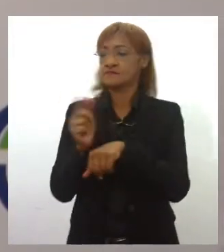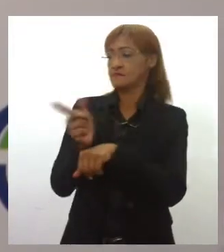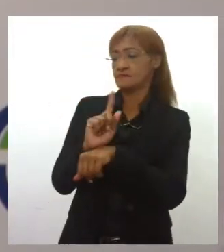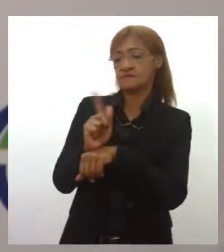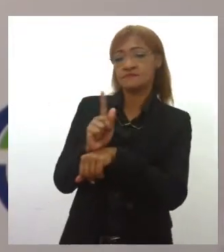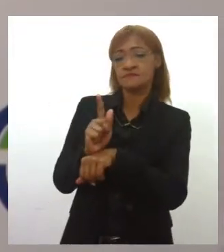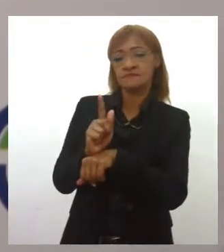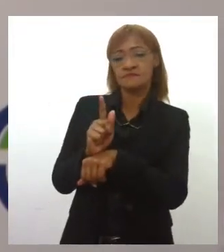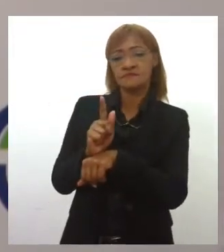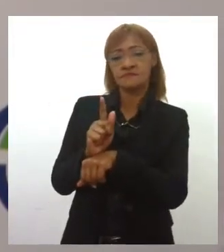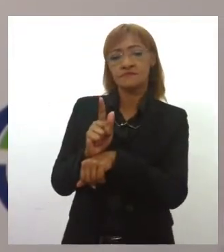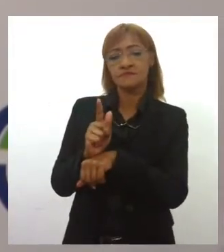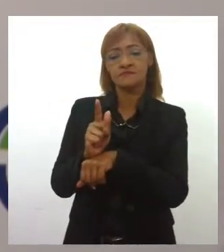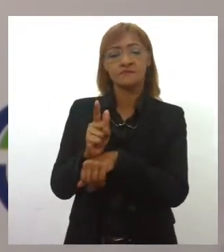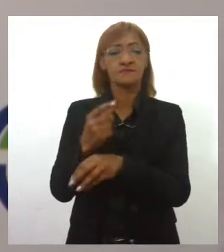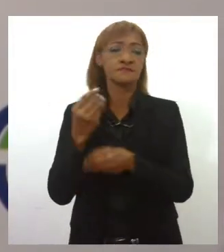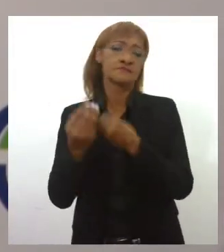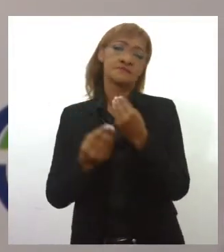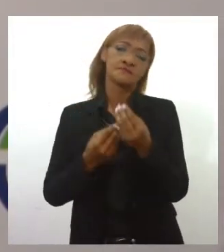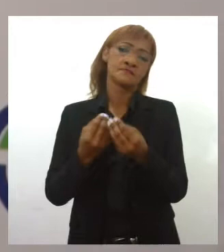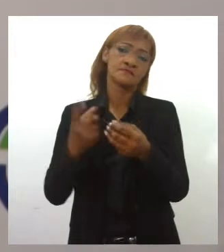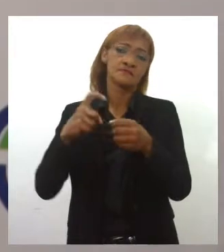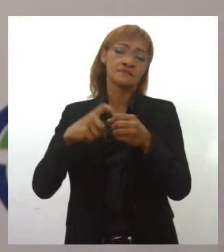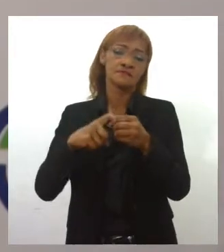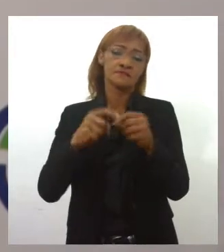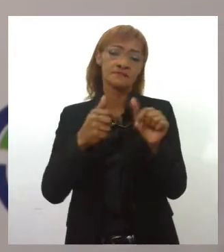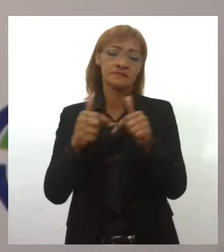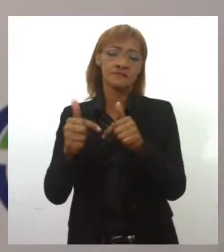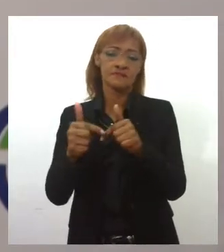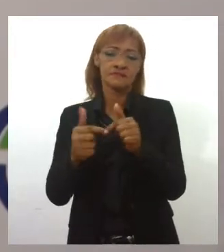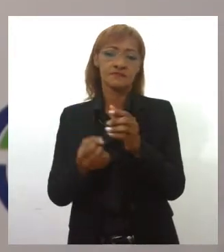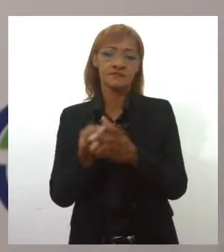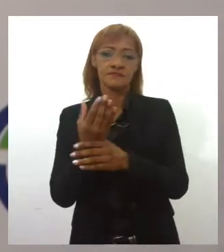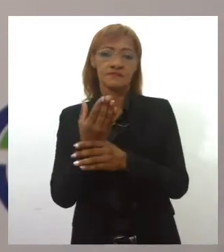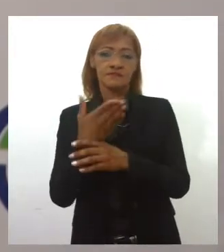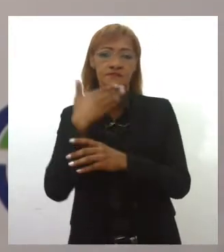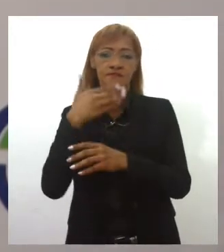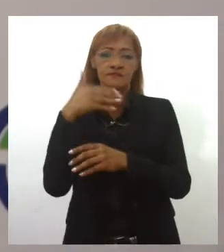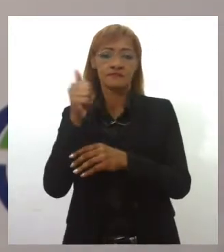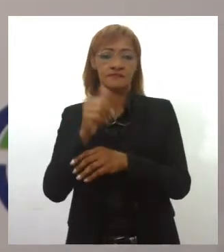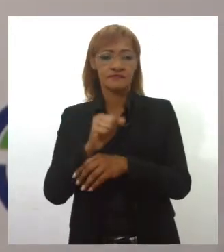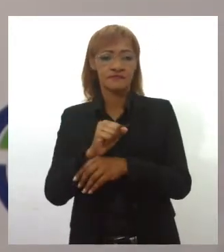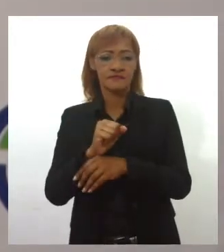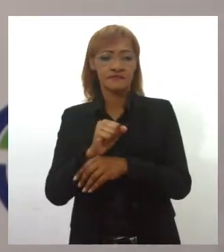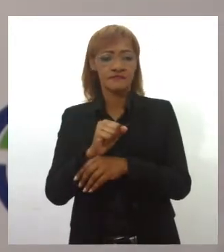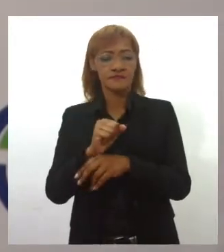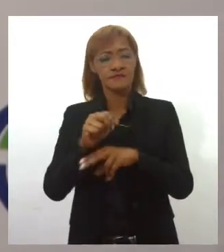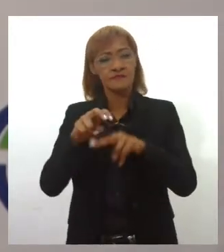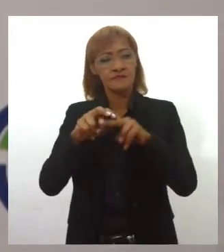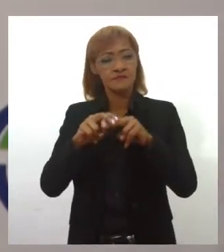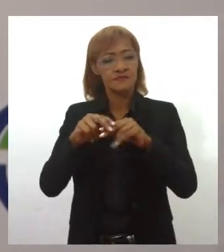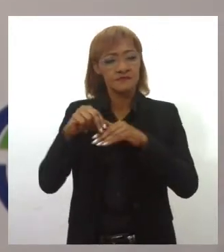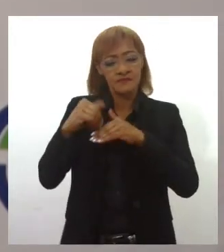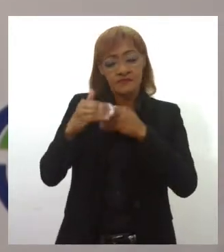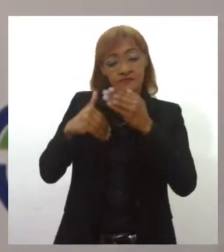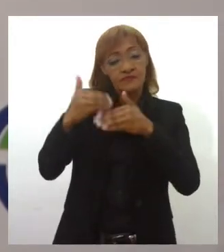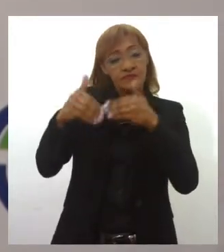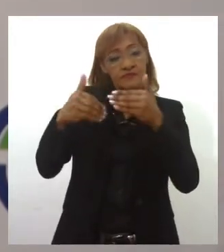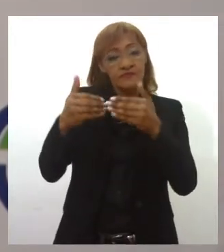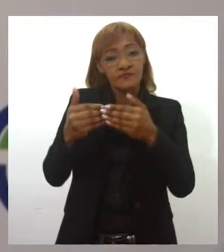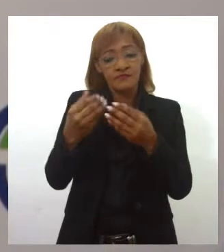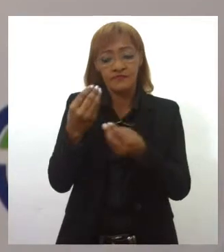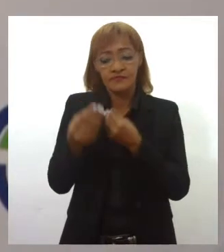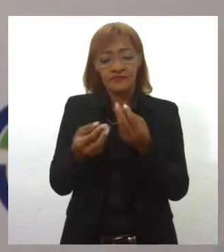e arrumo uma maneira de ele voltar ao mercado e sobrevivência. Dentro desse mundo de desenvolver soluções,